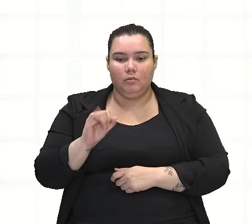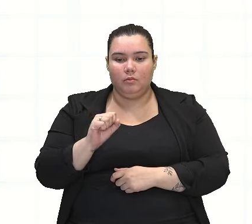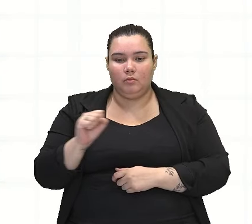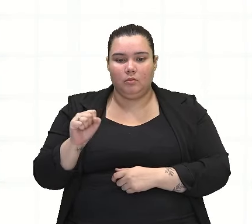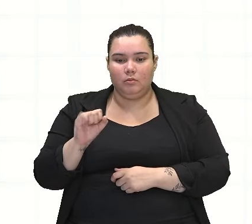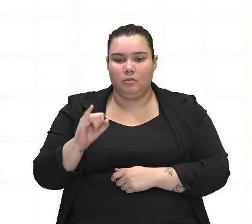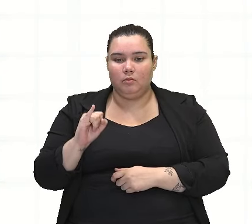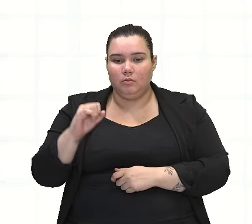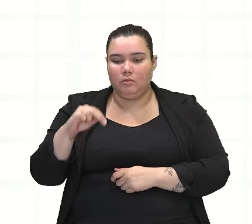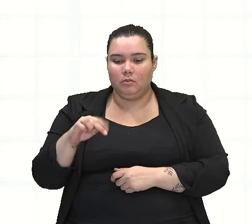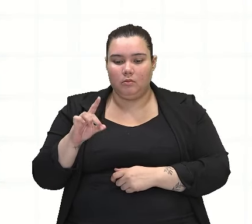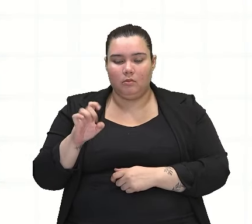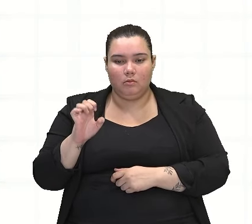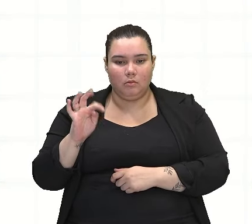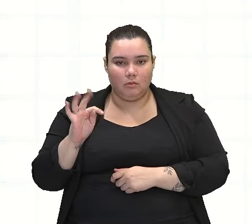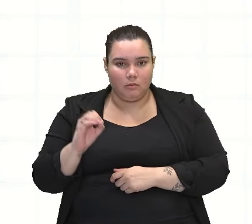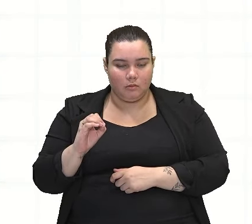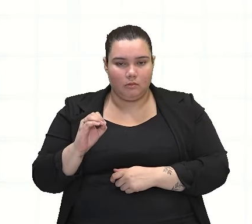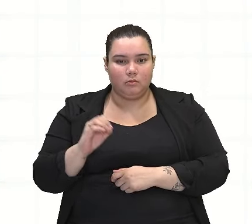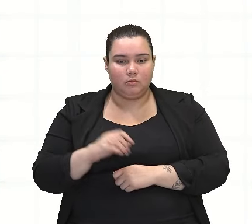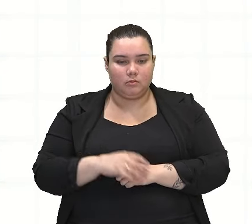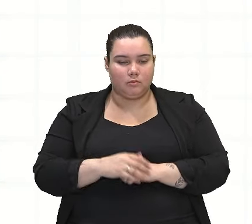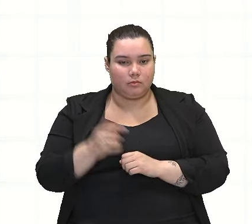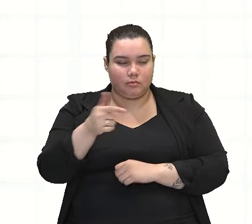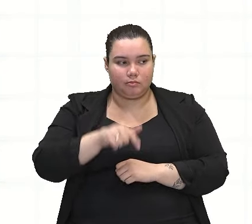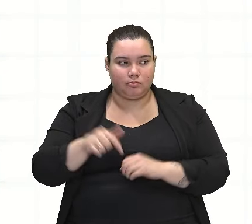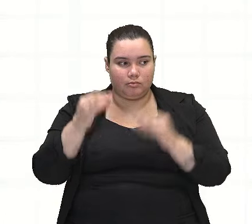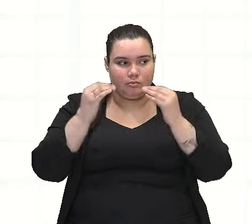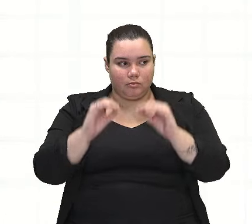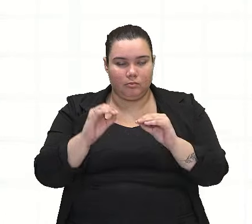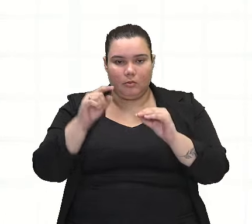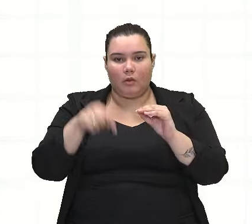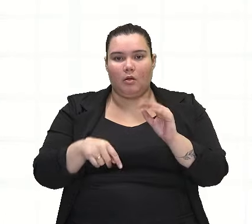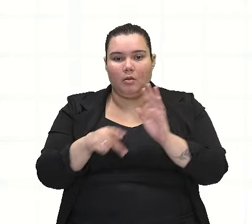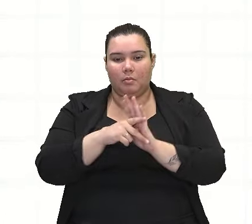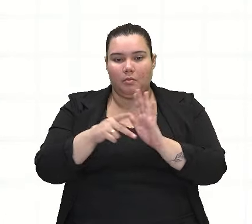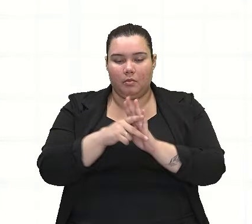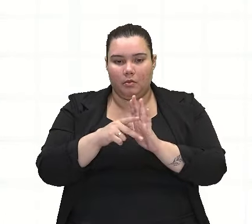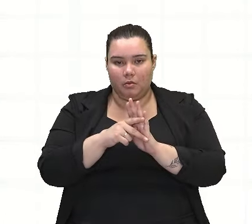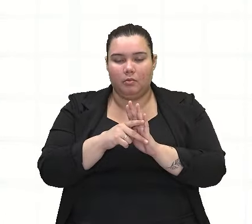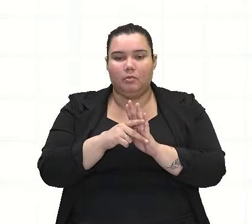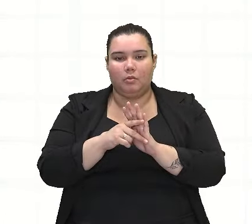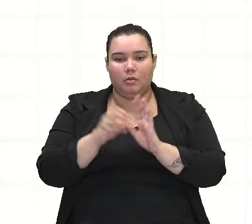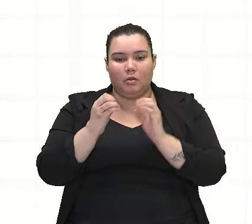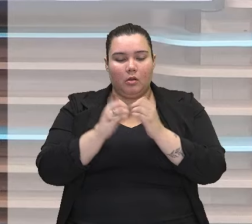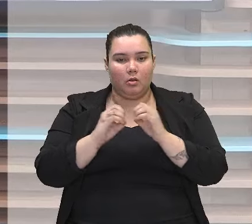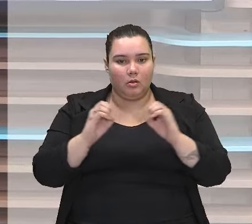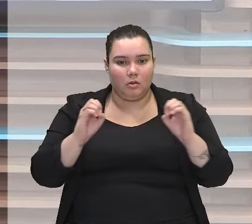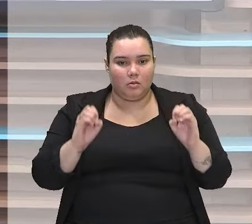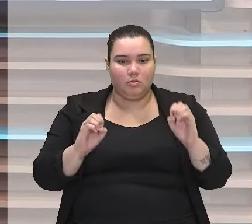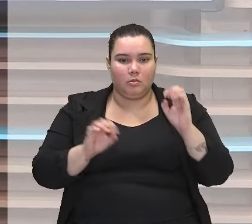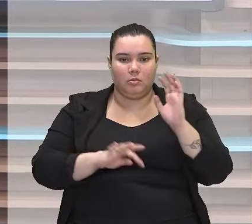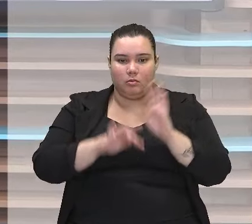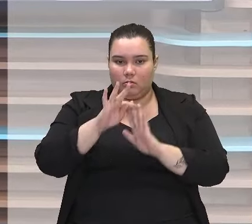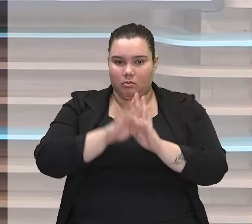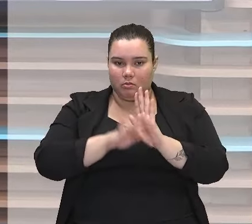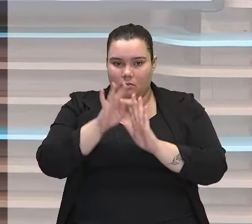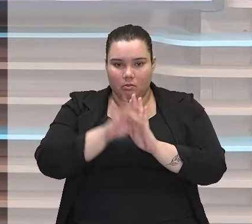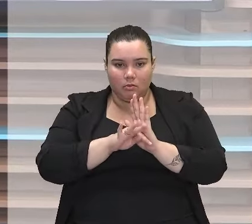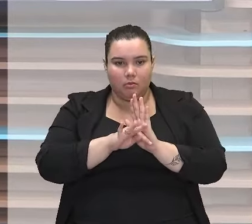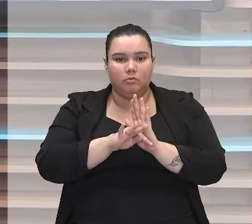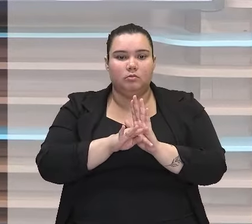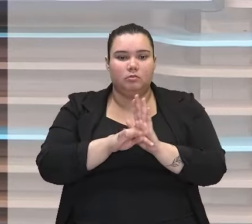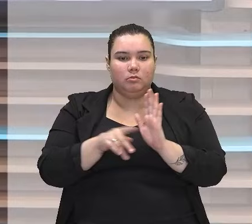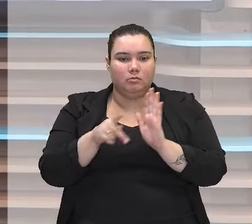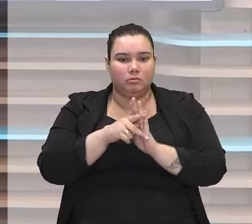ok? Então, observem. Repetiu conjunção no enunciado, na oração, no texto, nós vamos ter a figura